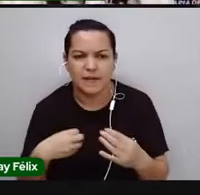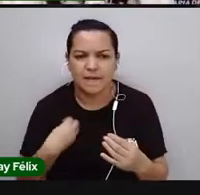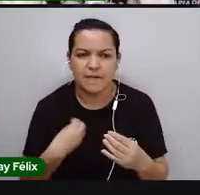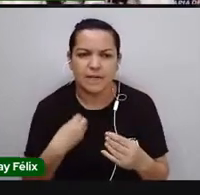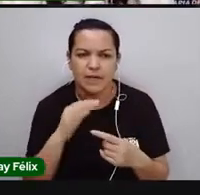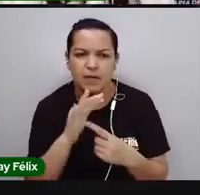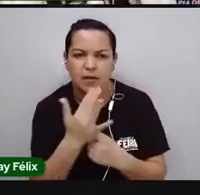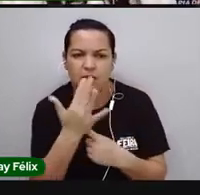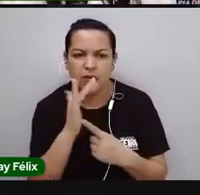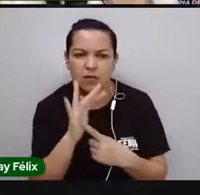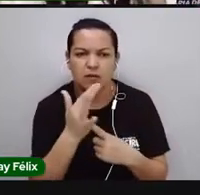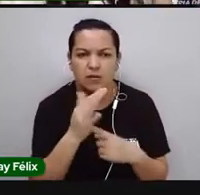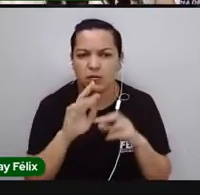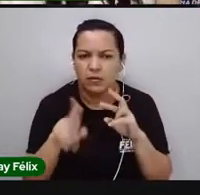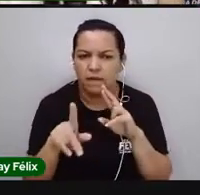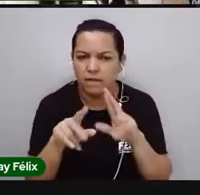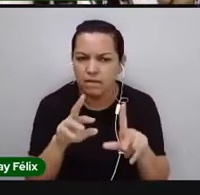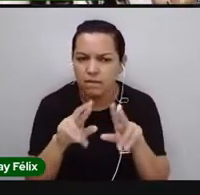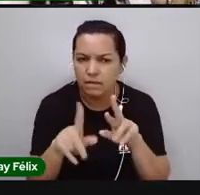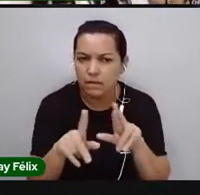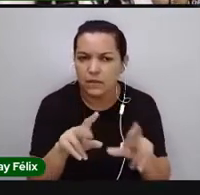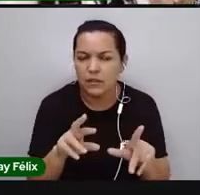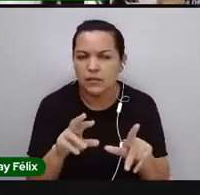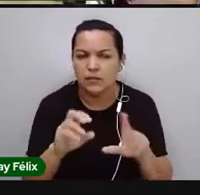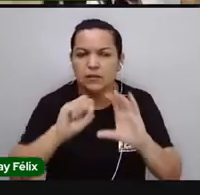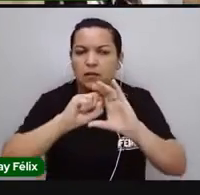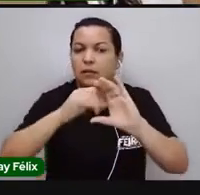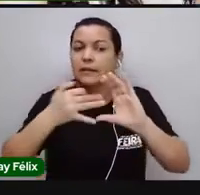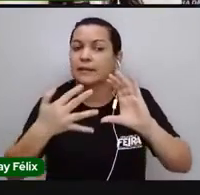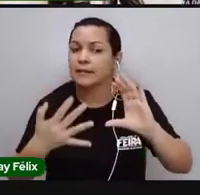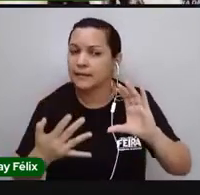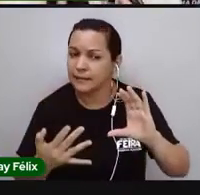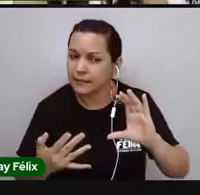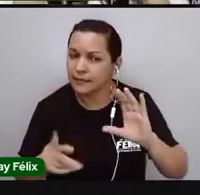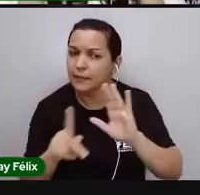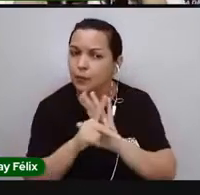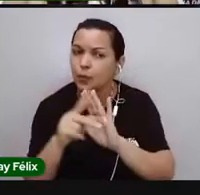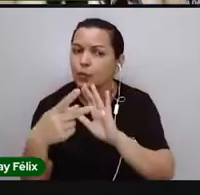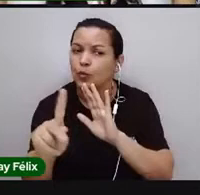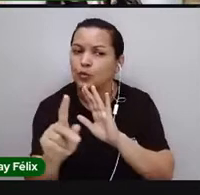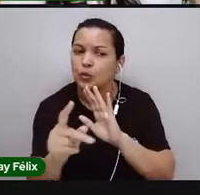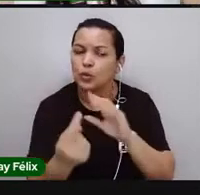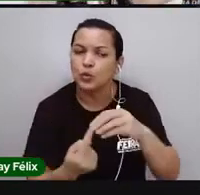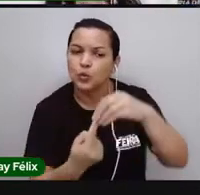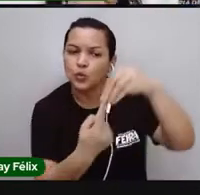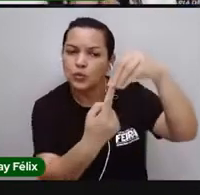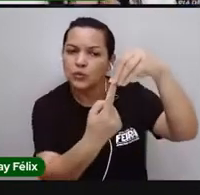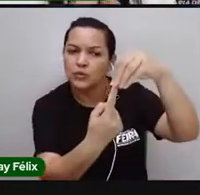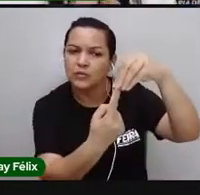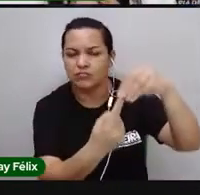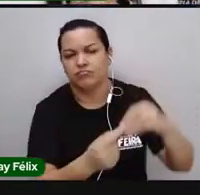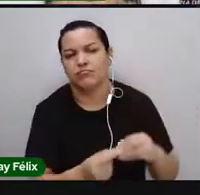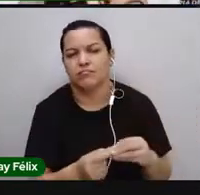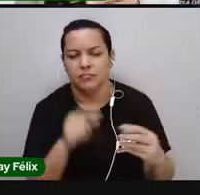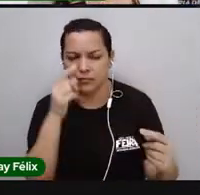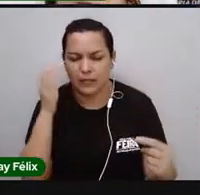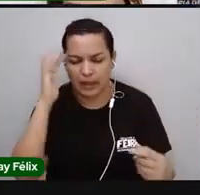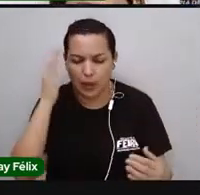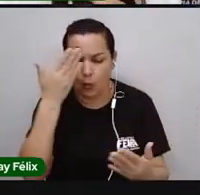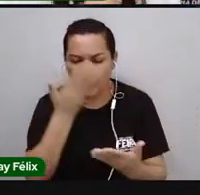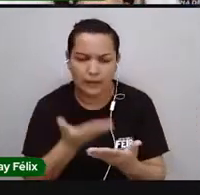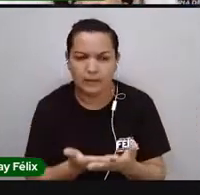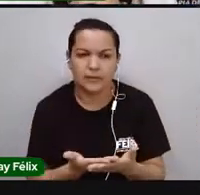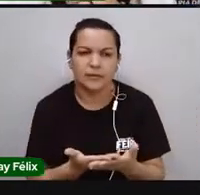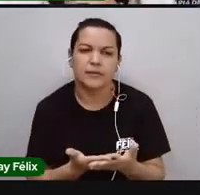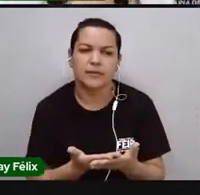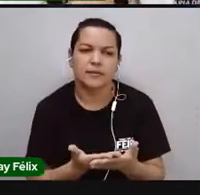uma forma diferente, não é verdade? Vai dar uma característica que é o único dela, a partir do ponto de vista dela. E aí a